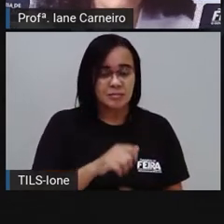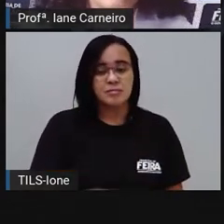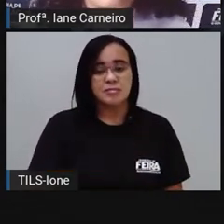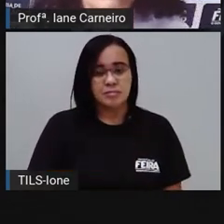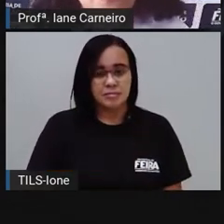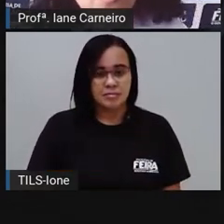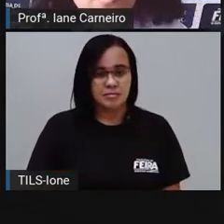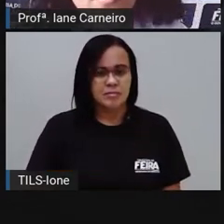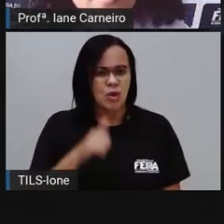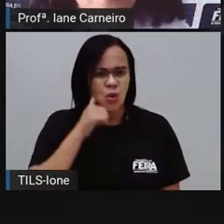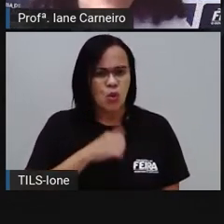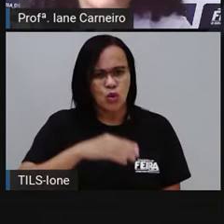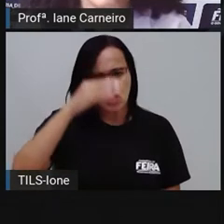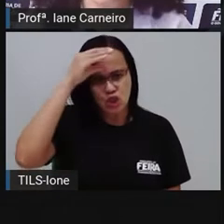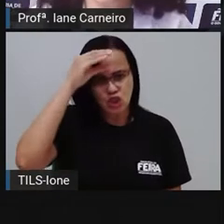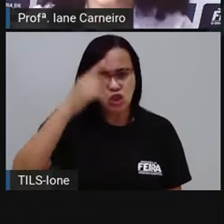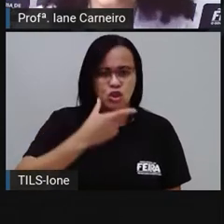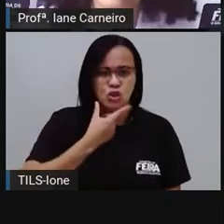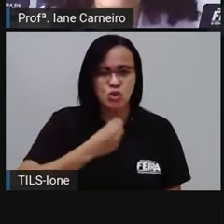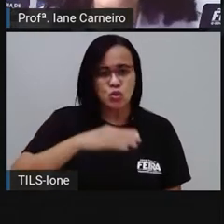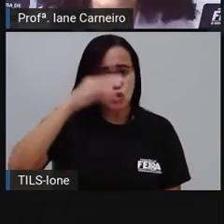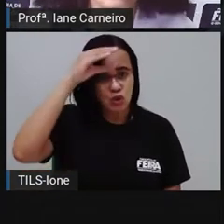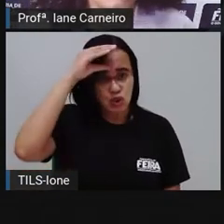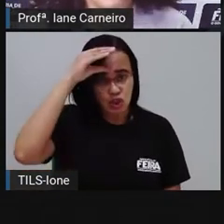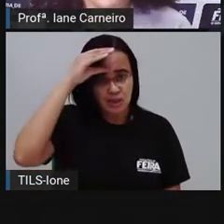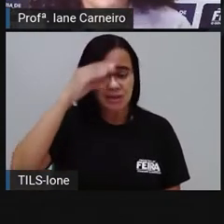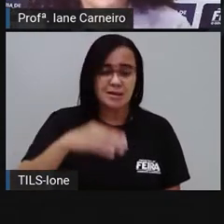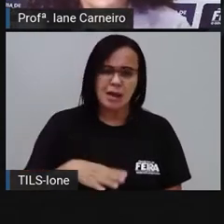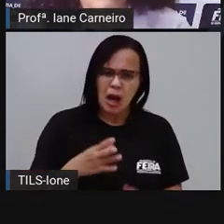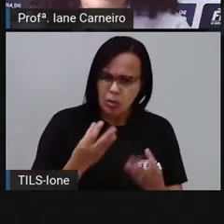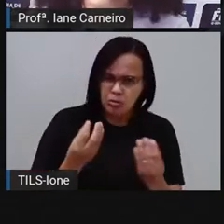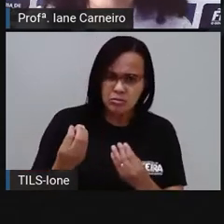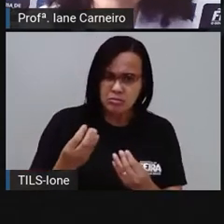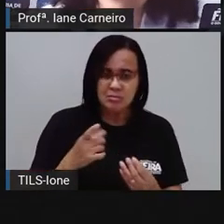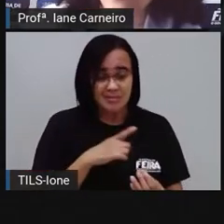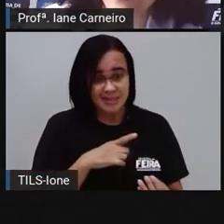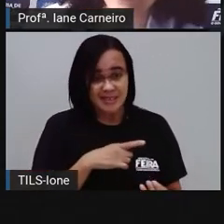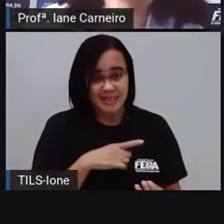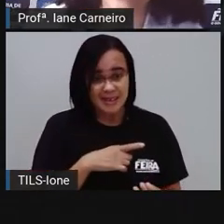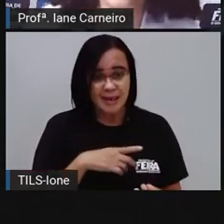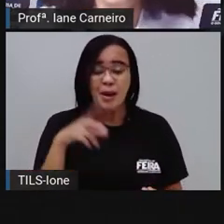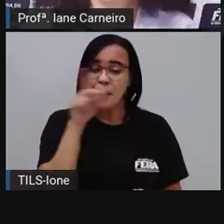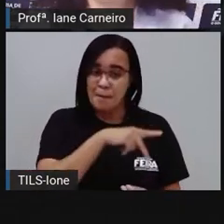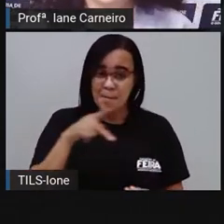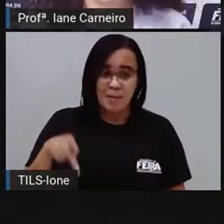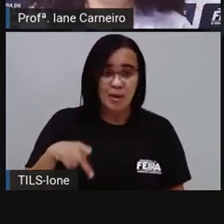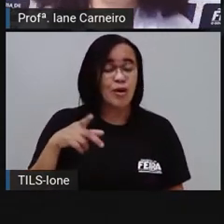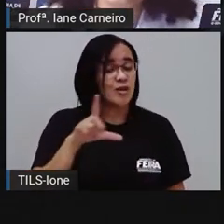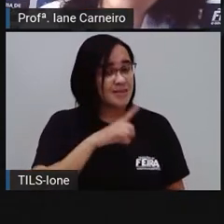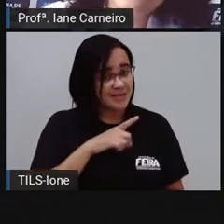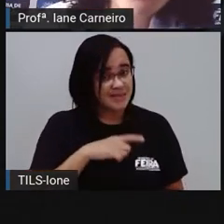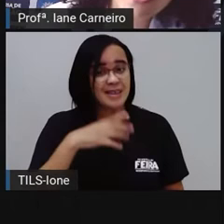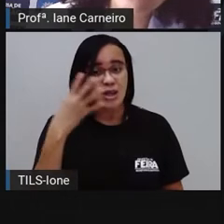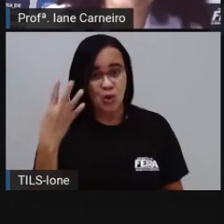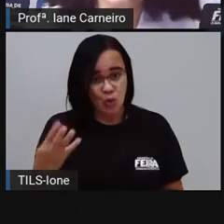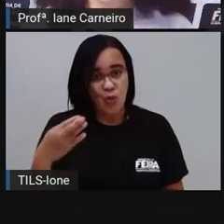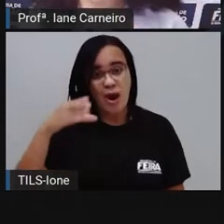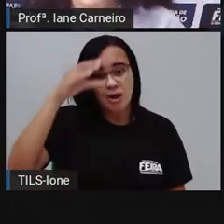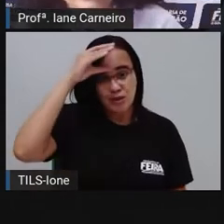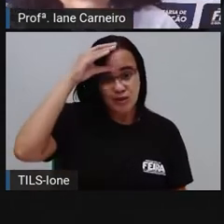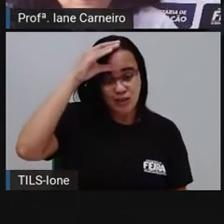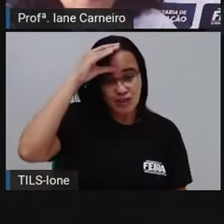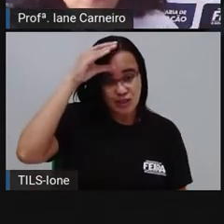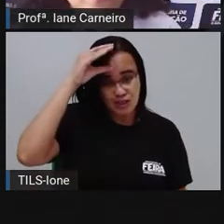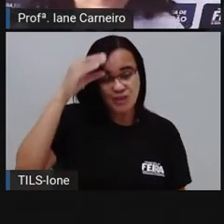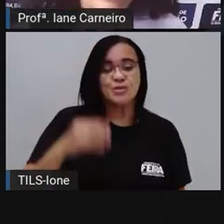Vocês têm muitos tios? A Pró tem alguns tios. A Pró tem quatro tios, né? E aí eu tenho duas tias e